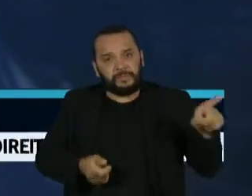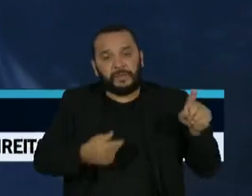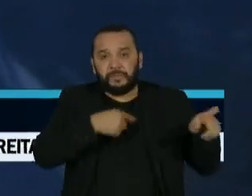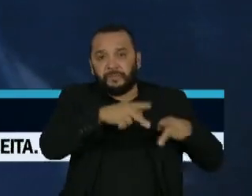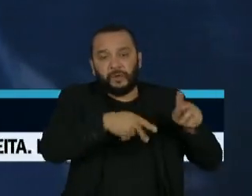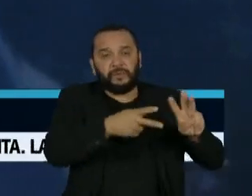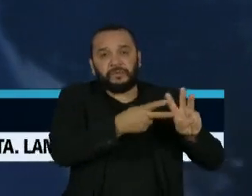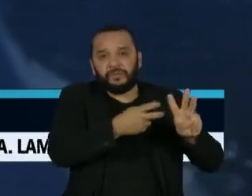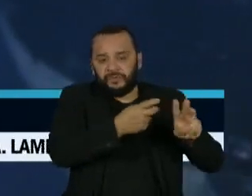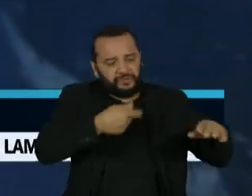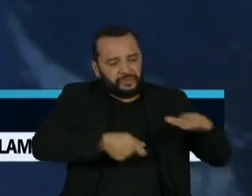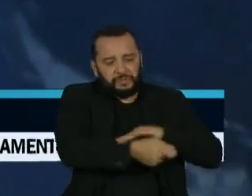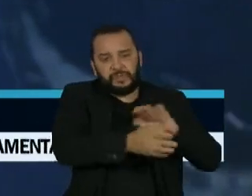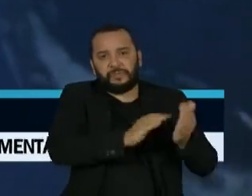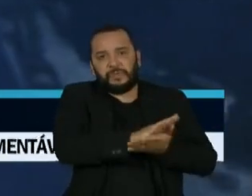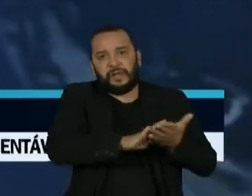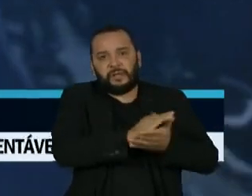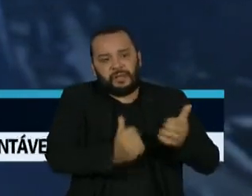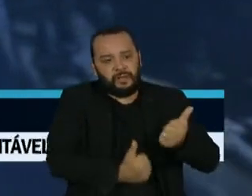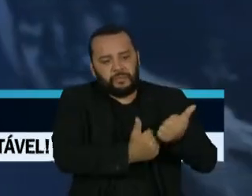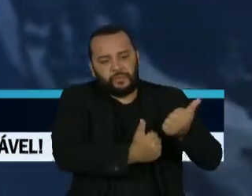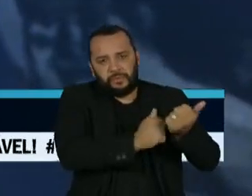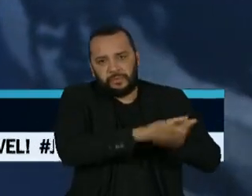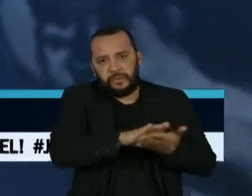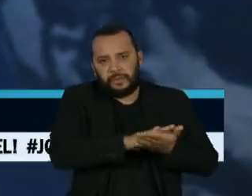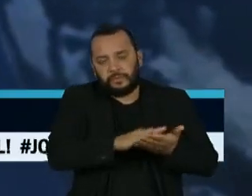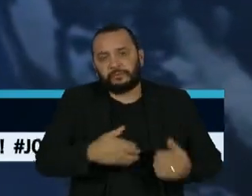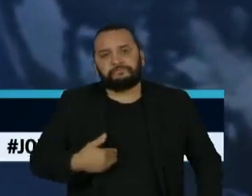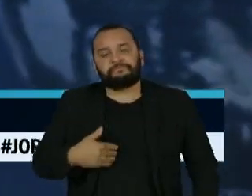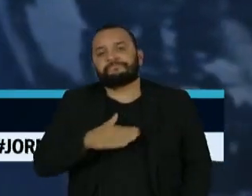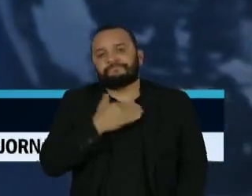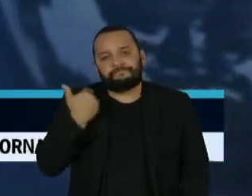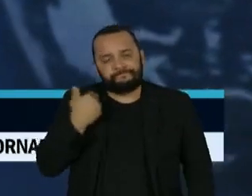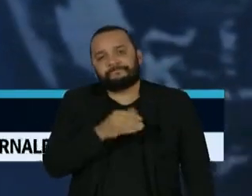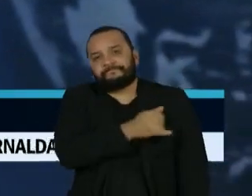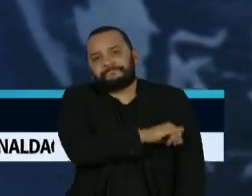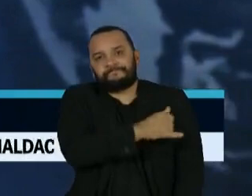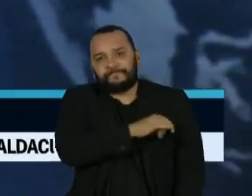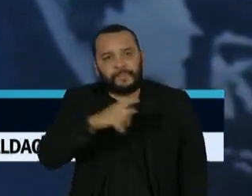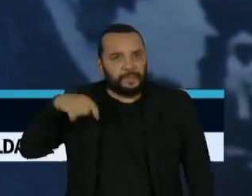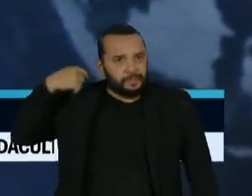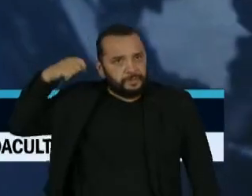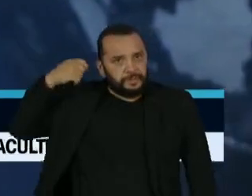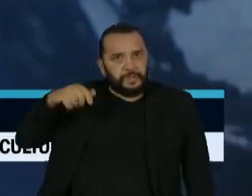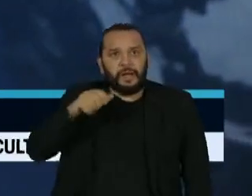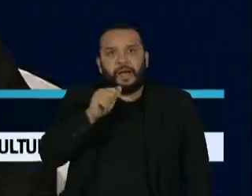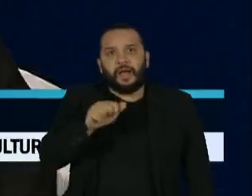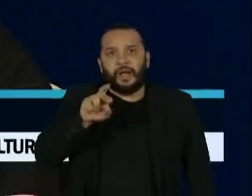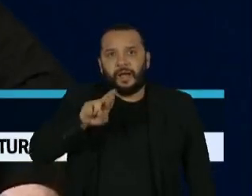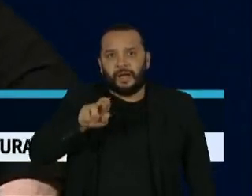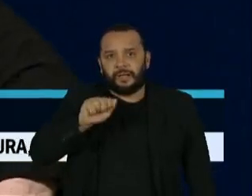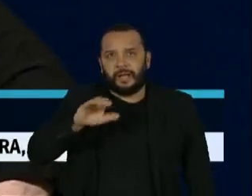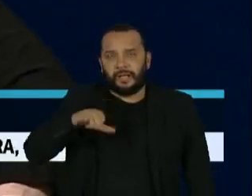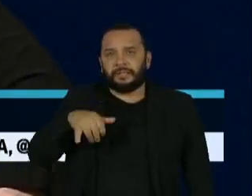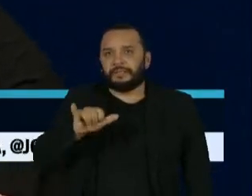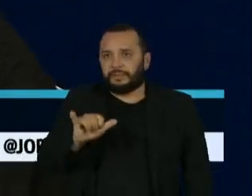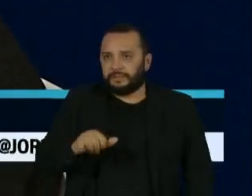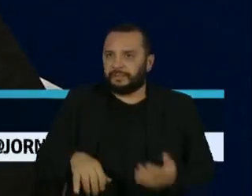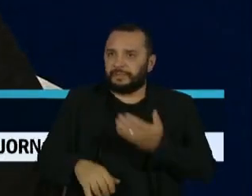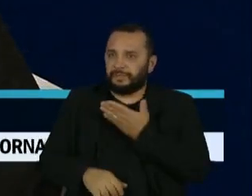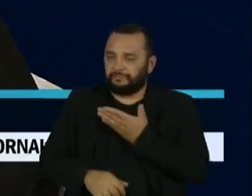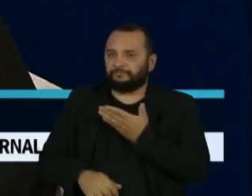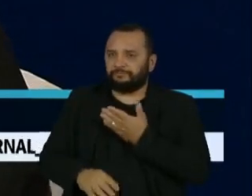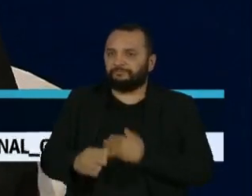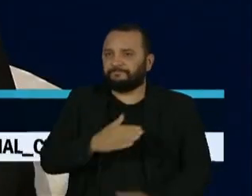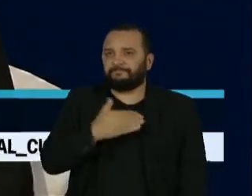Morreu hoje no Rio de Janeiro uma das maiores atrizes da dramaturgia brasileira, Aracy Balabanian. Com o teatro eu